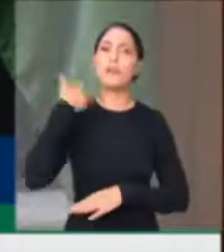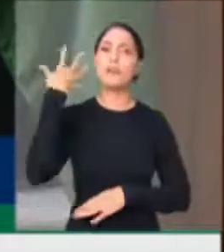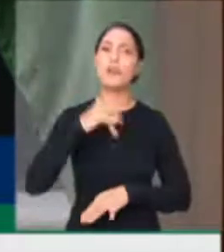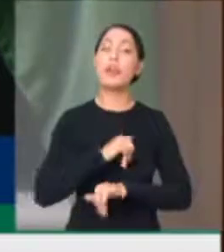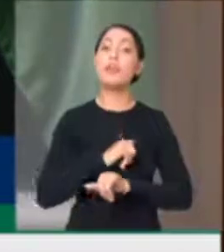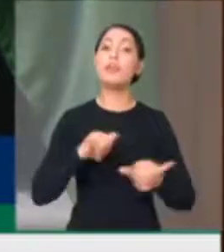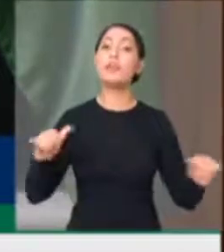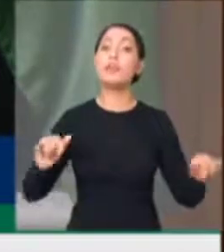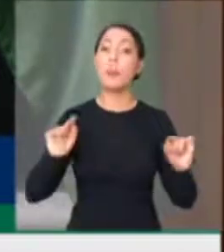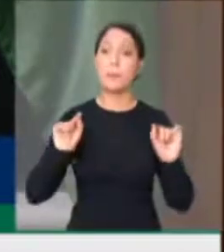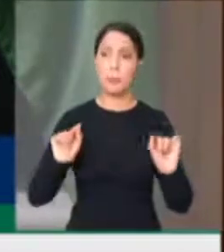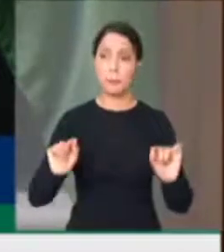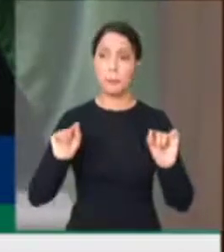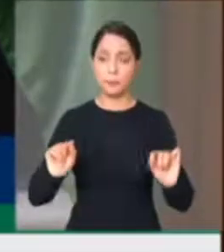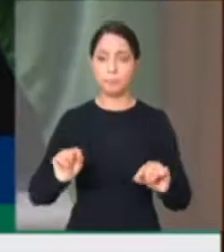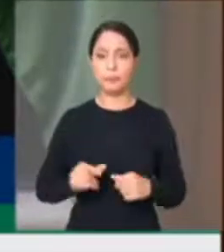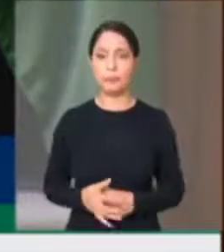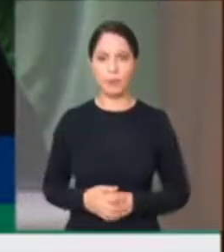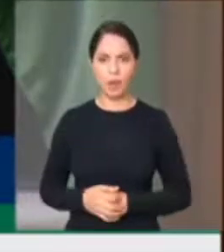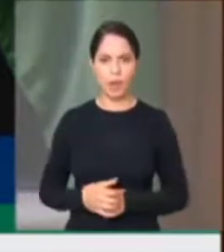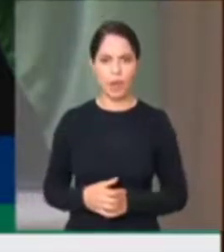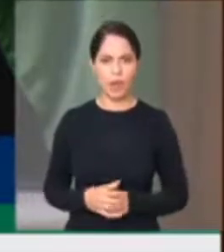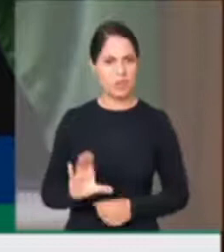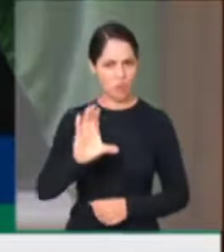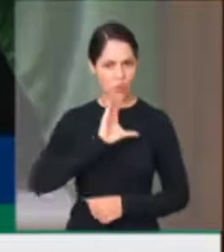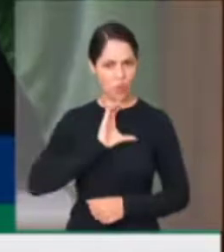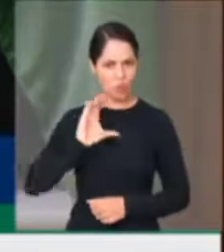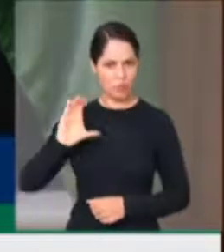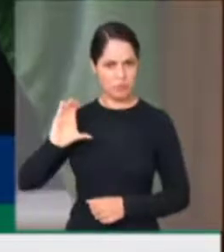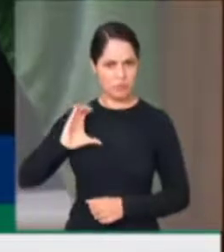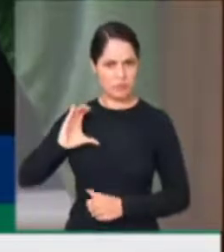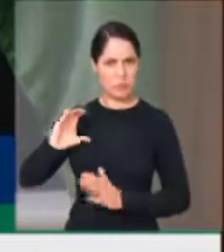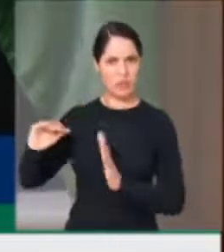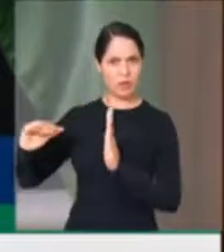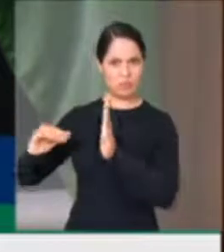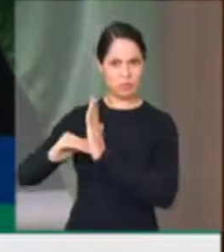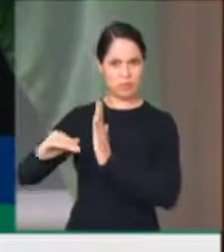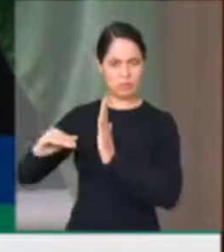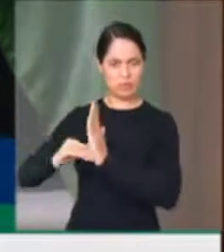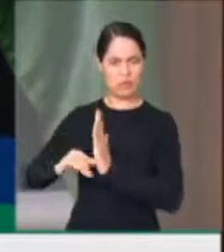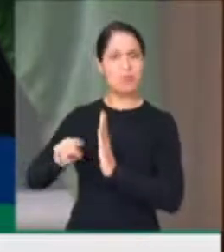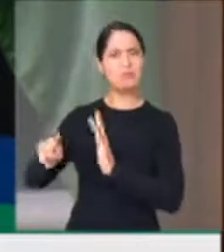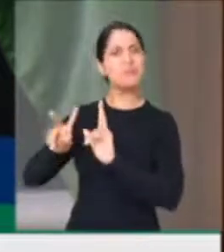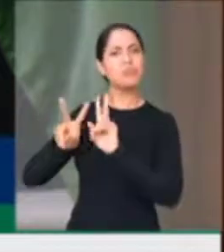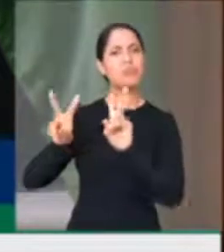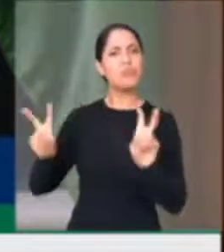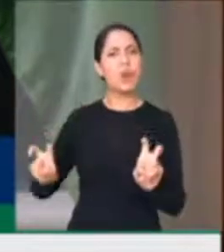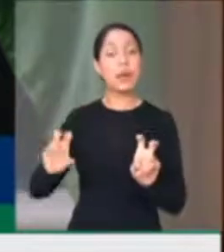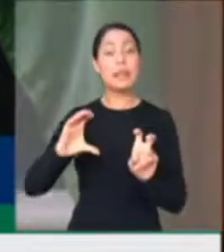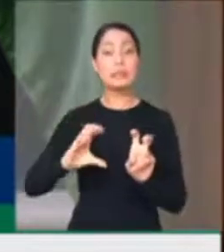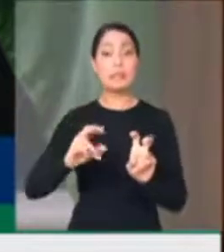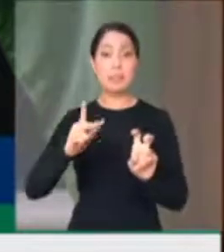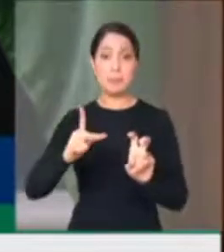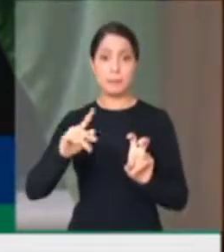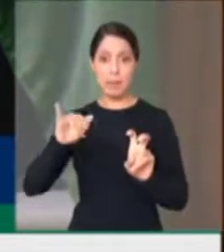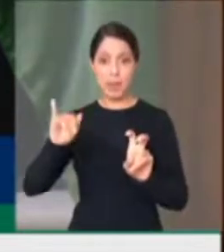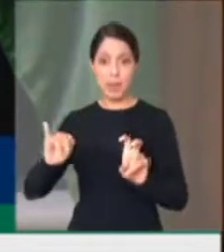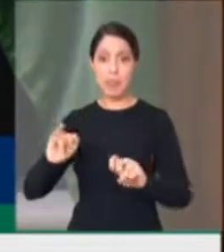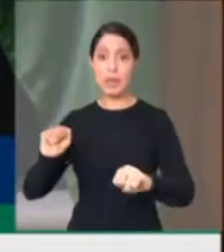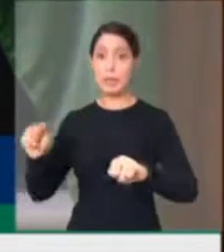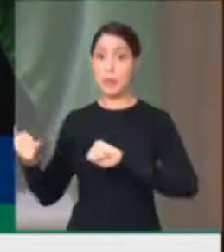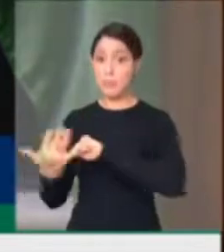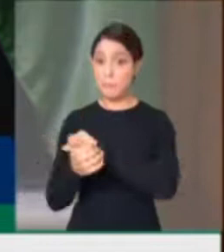do Senado Federal, a CPI da pandemia. E essa CPI da pandemia